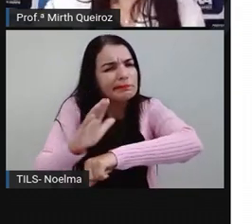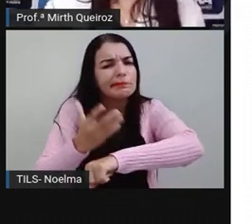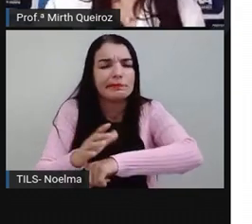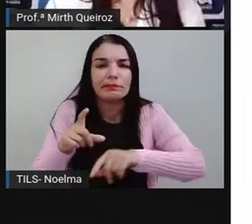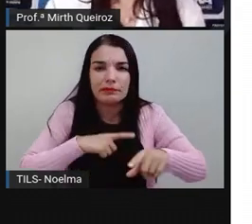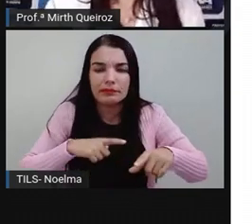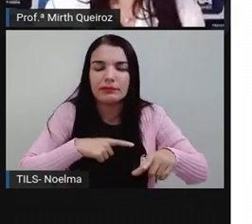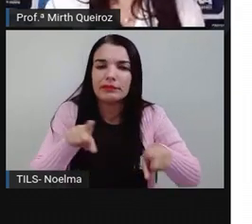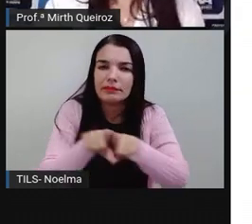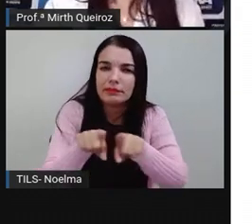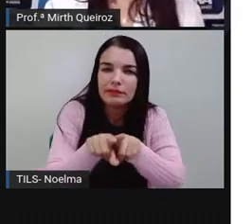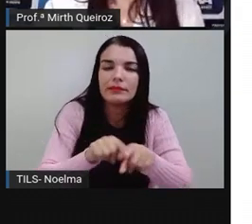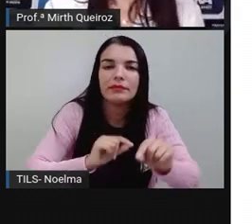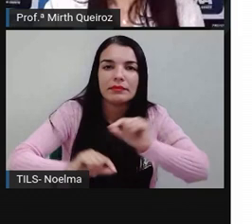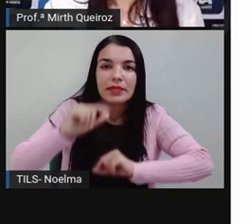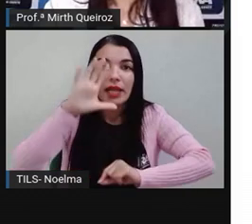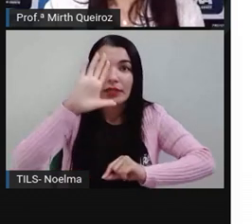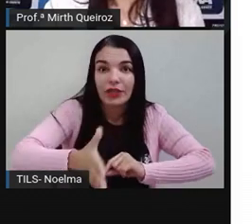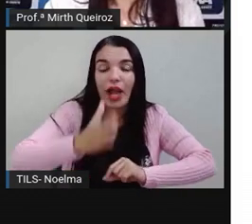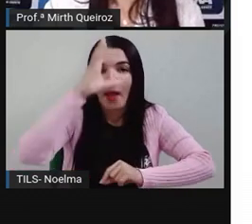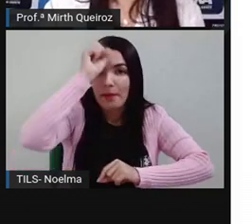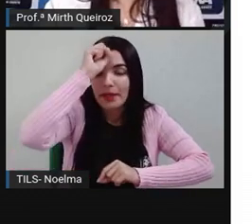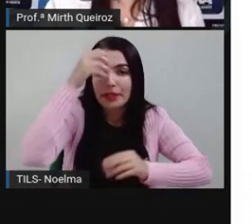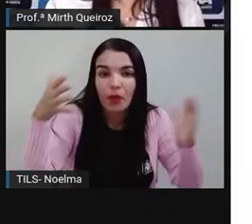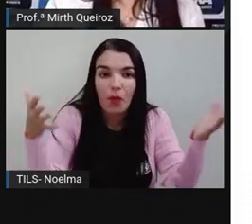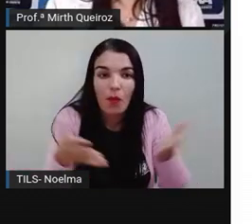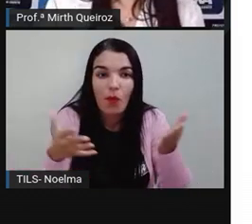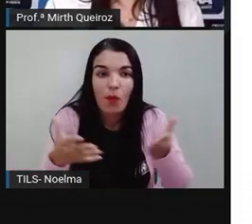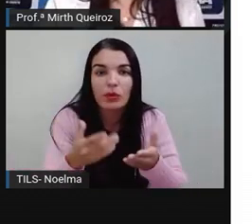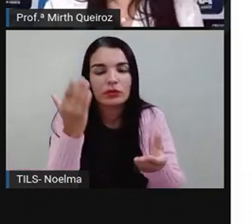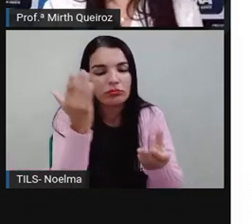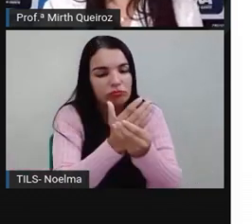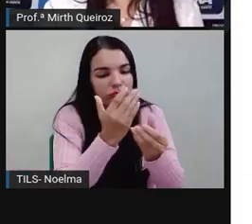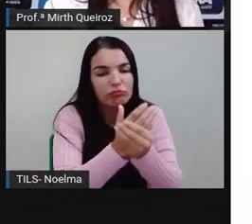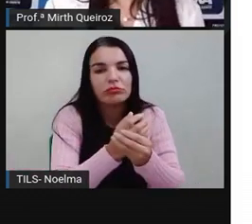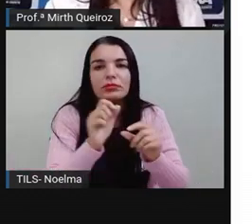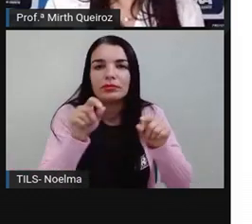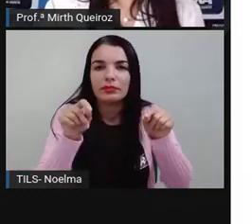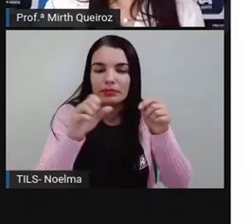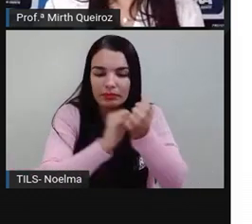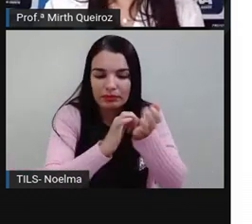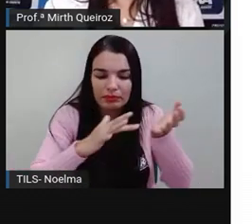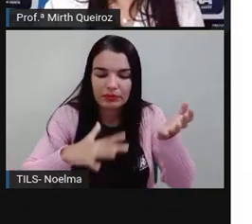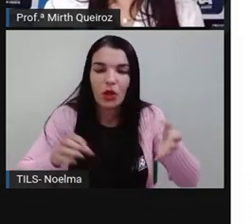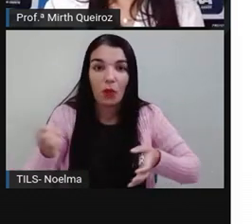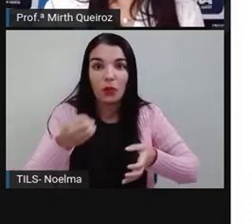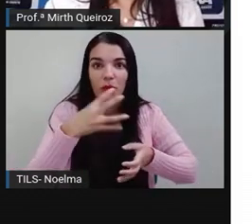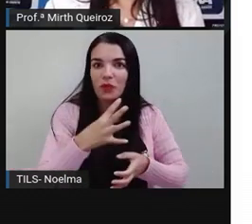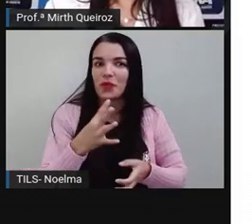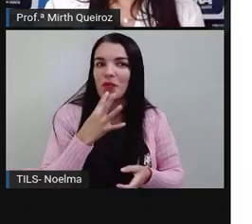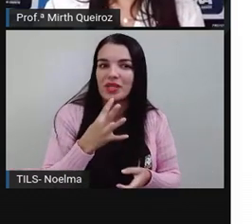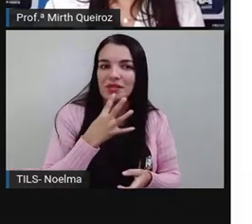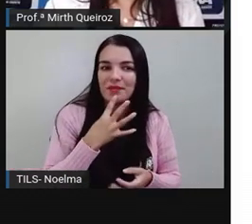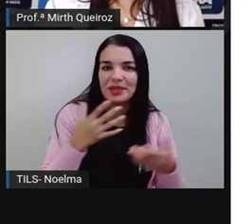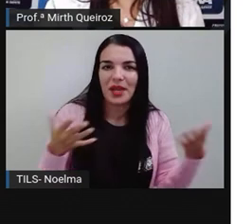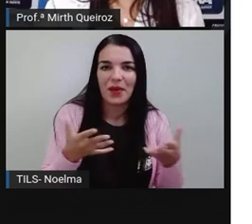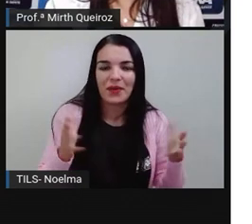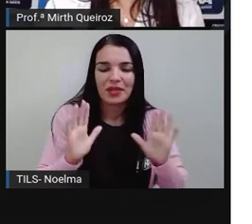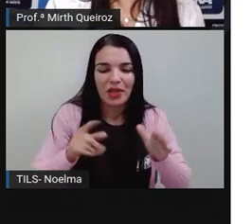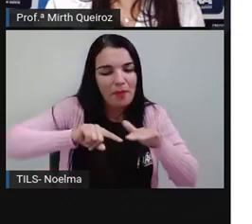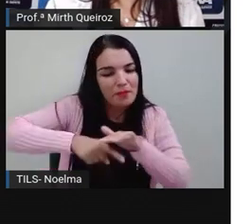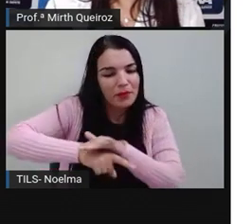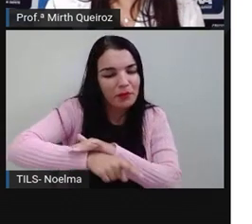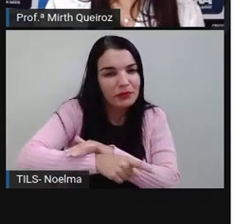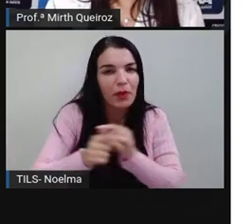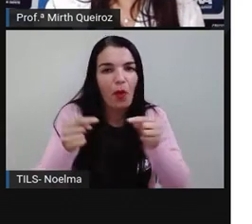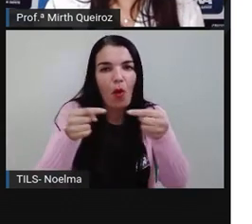o que vocês aprenderam hoje para consolidar esse novo conhecimento, né? Já que a gente aprofundou aí